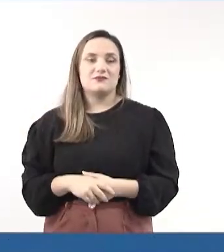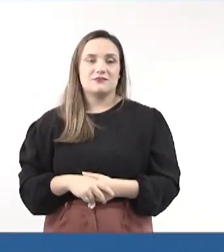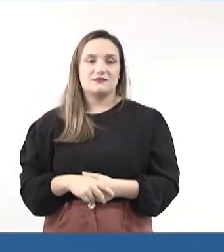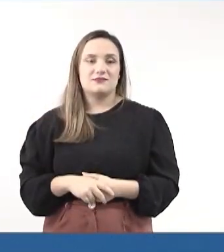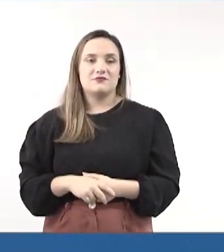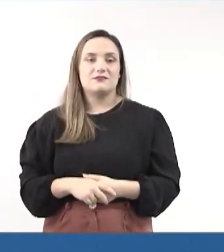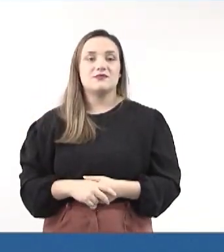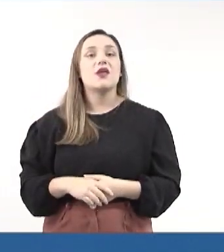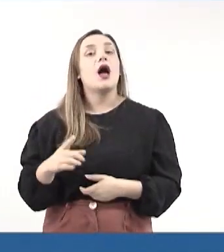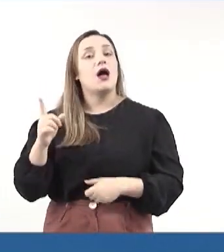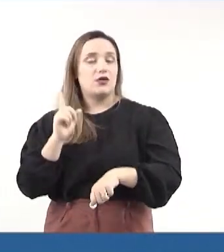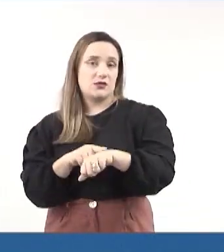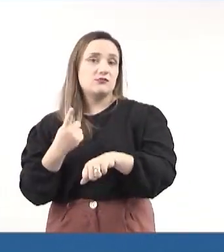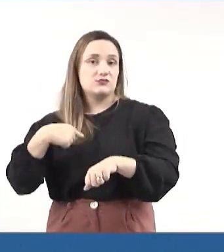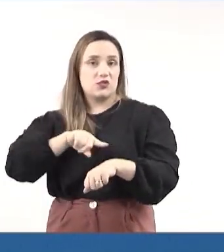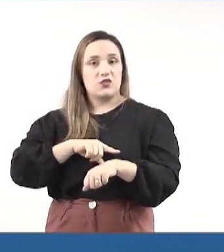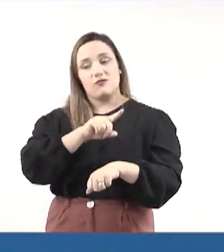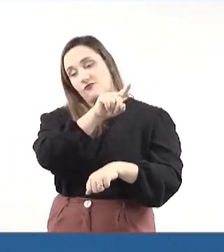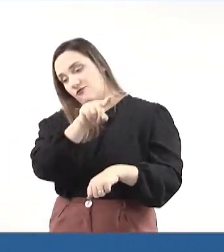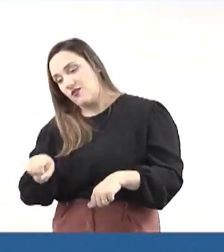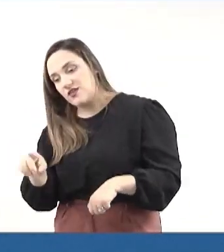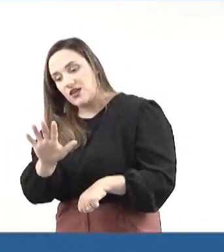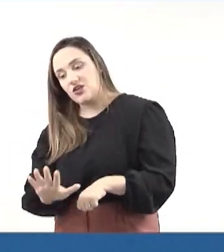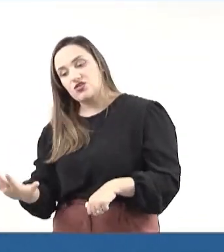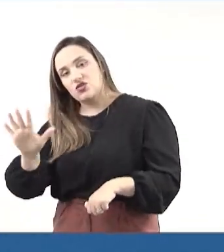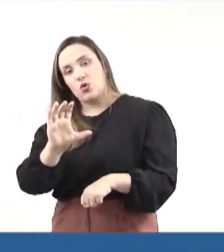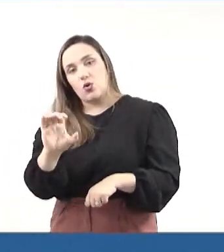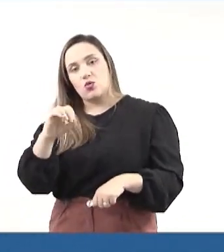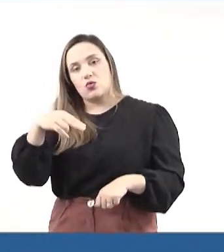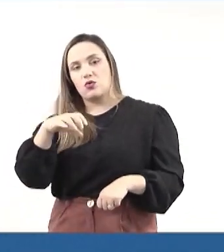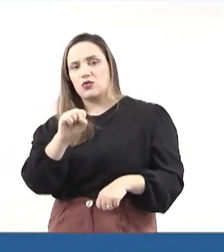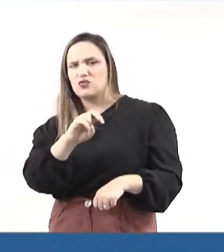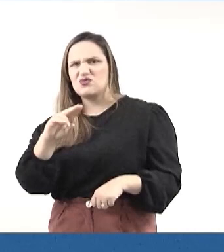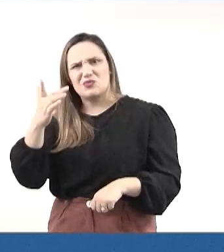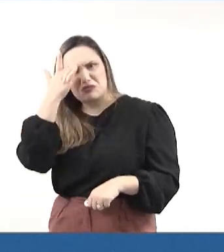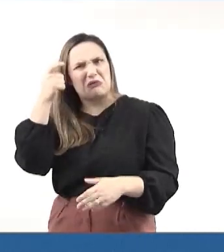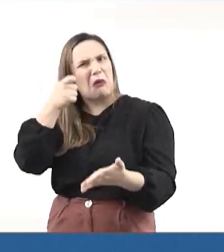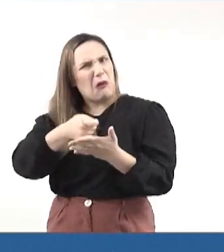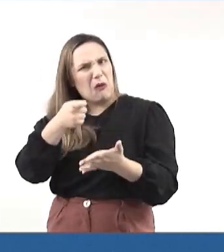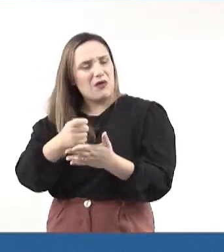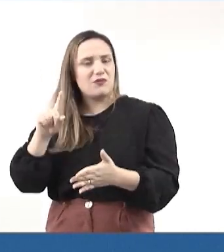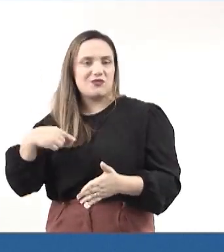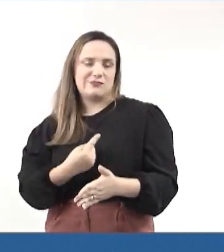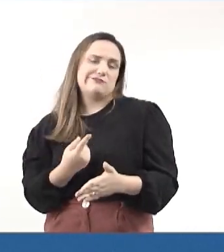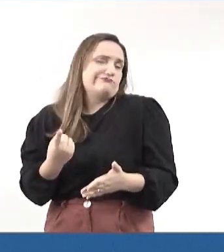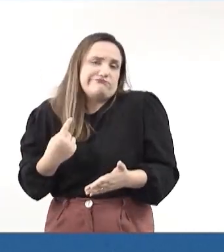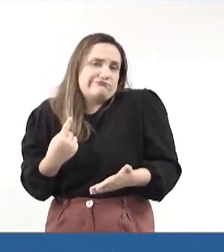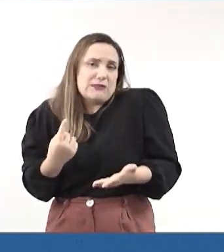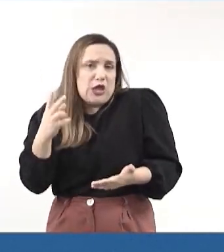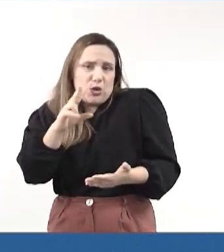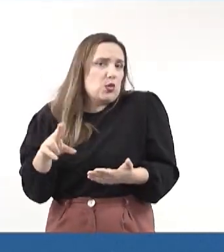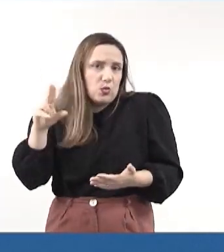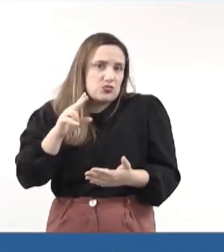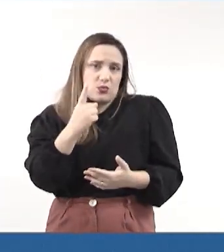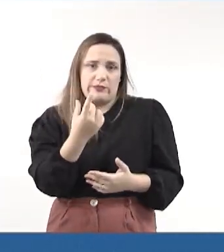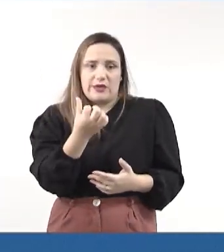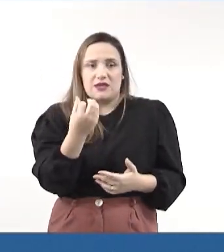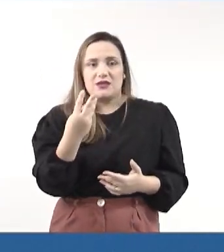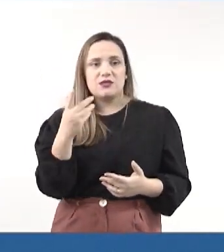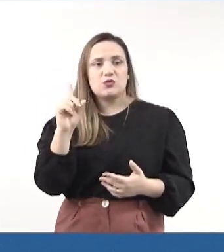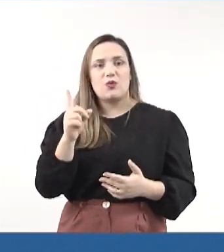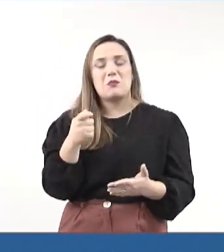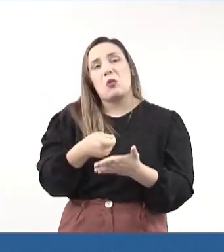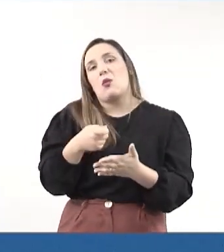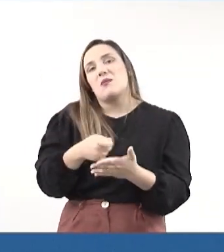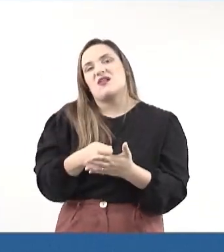gente, quando vai lá para o Cone Sul, a cobrança é muito grande. E a gente usa essa 163. Então, não é uma cobrança